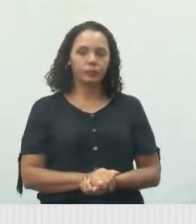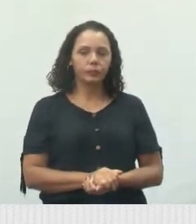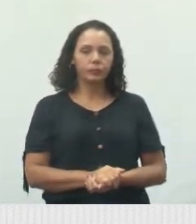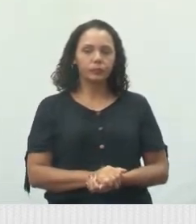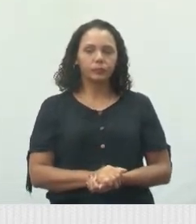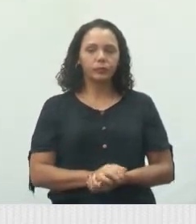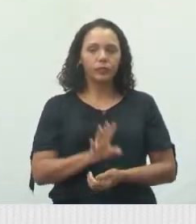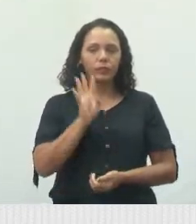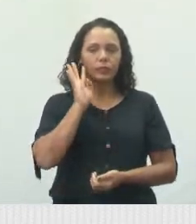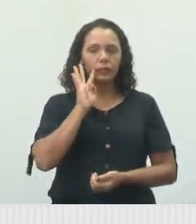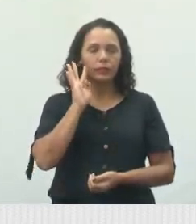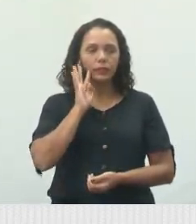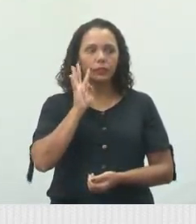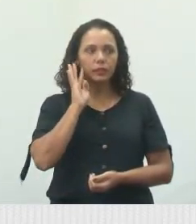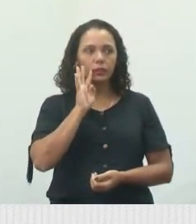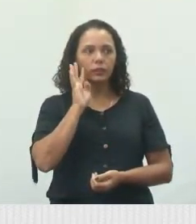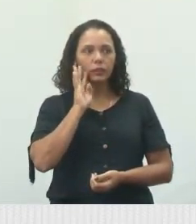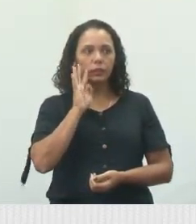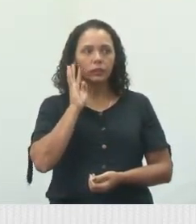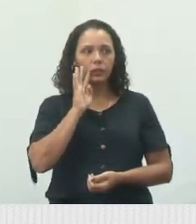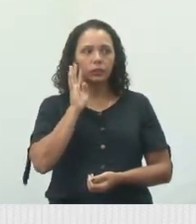Olha que legal. Olha que